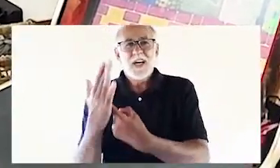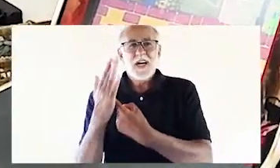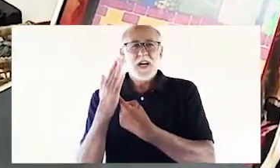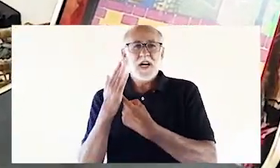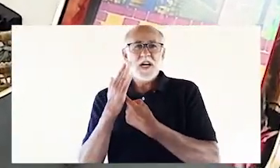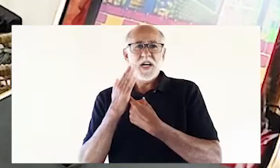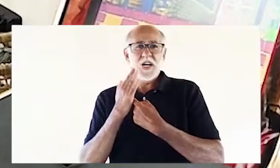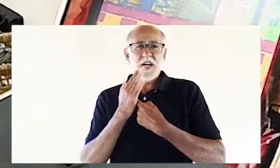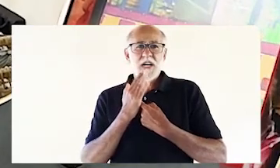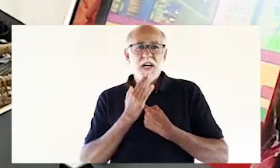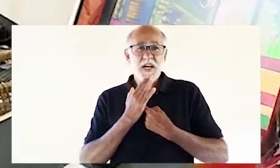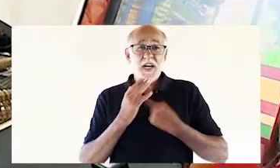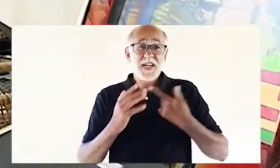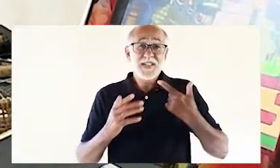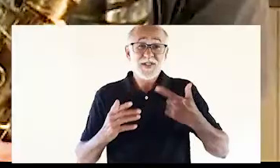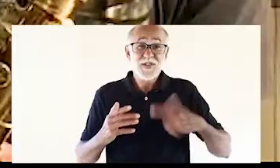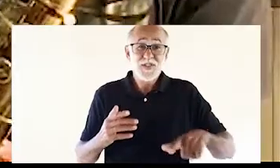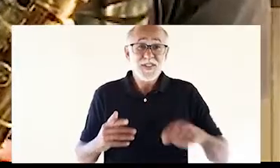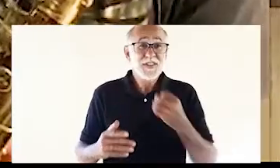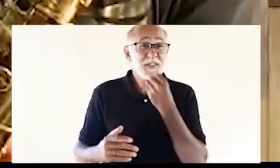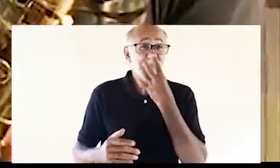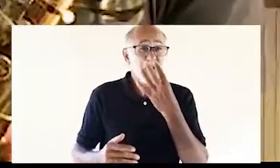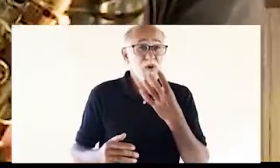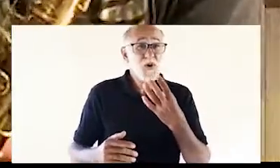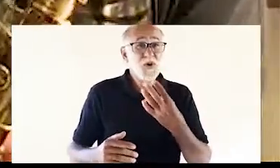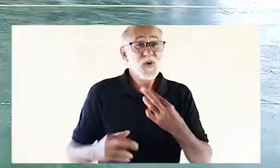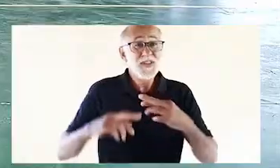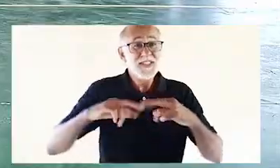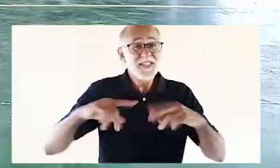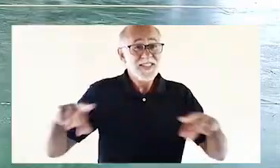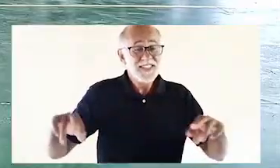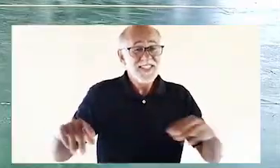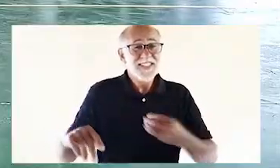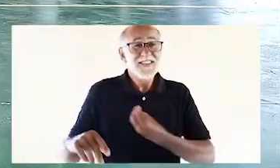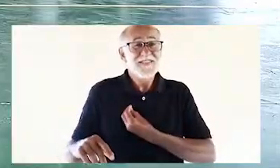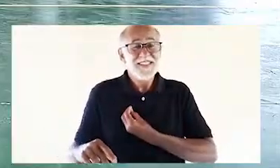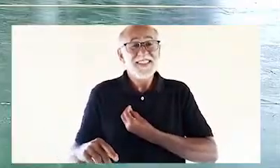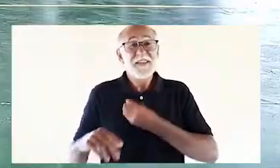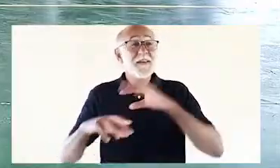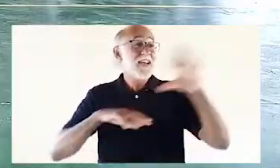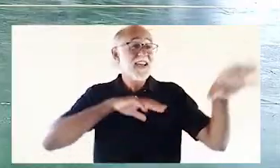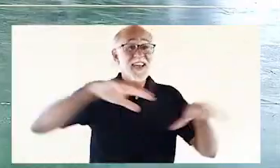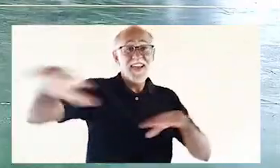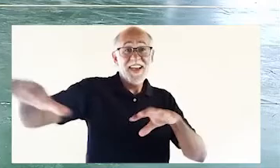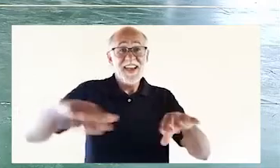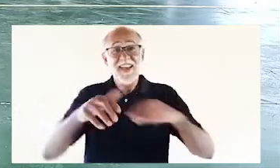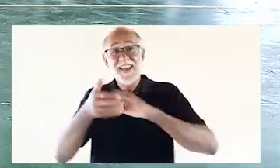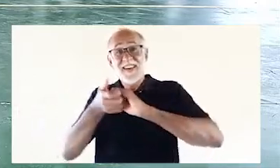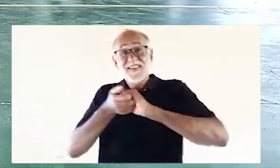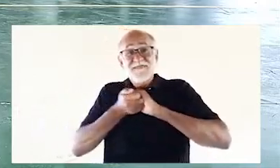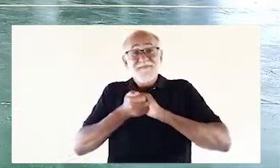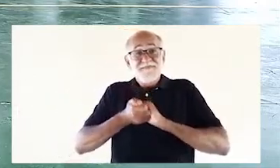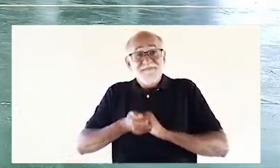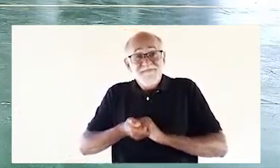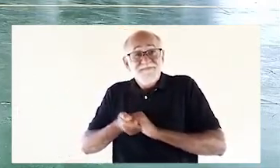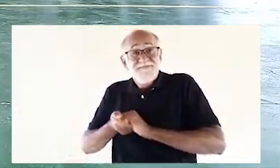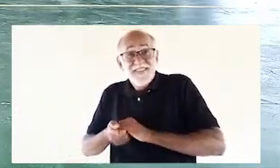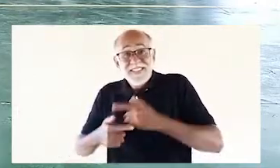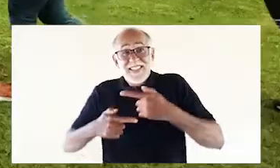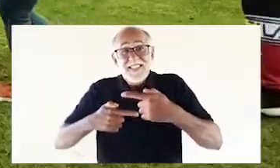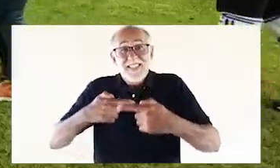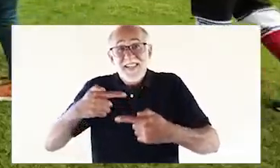conquistar Os louros da vida Me dê a mão Vamos à luta,